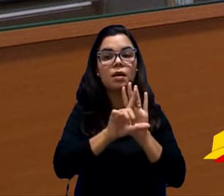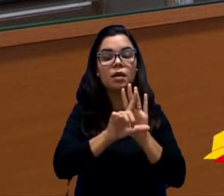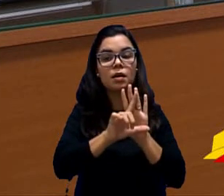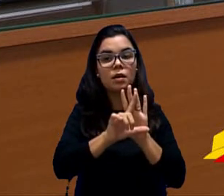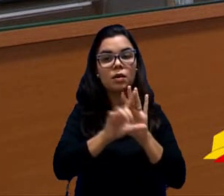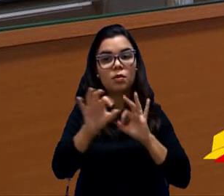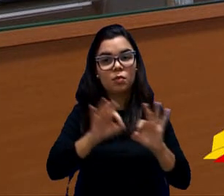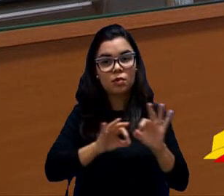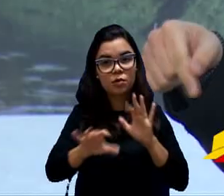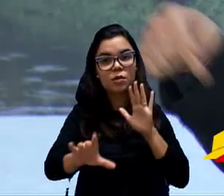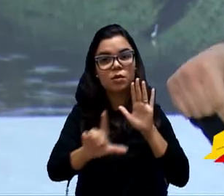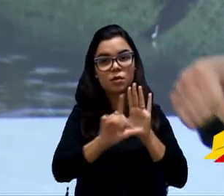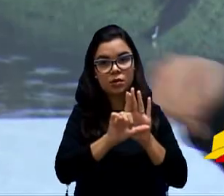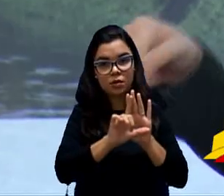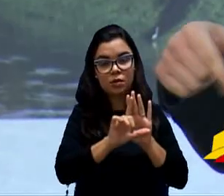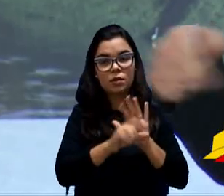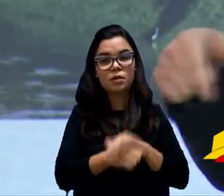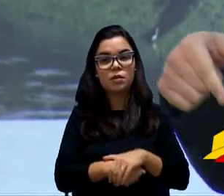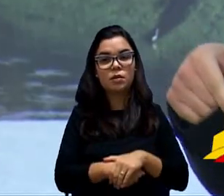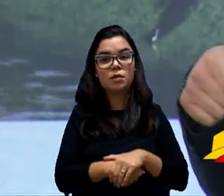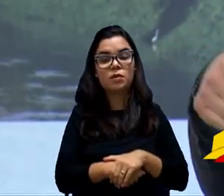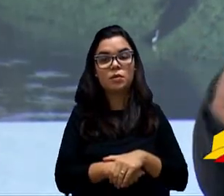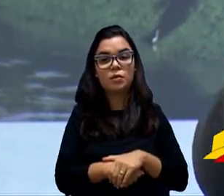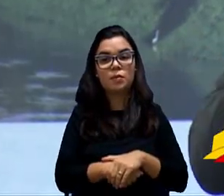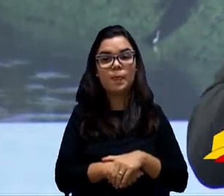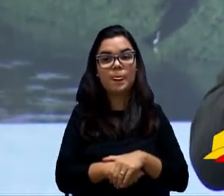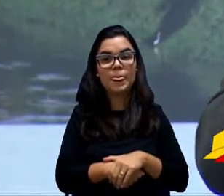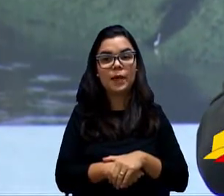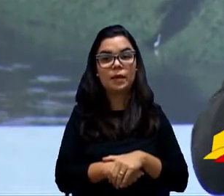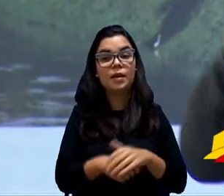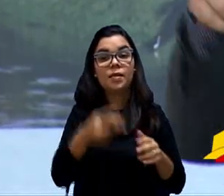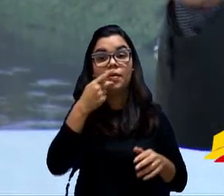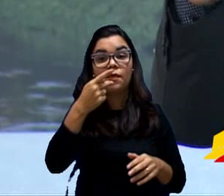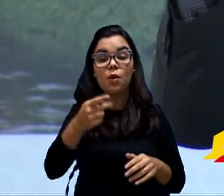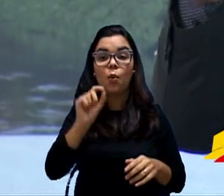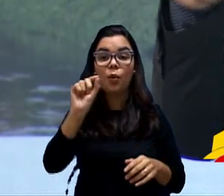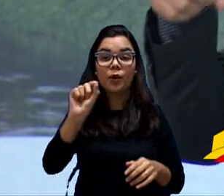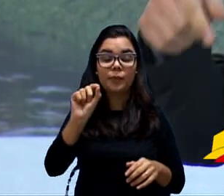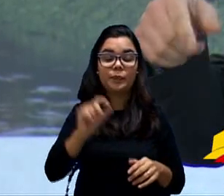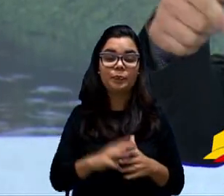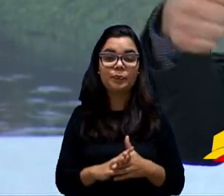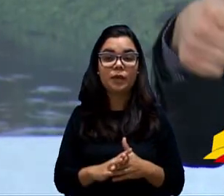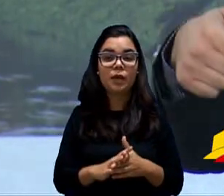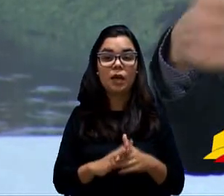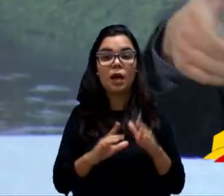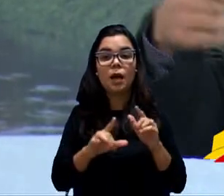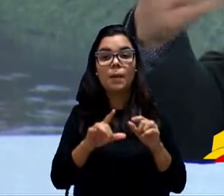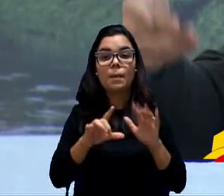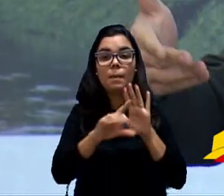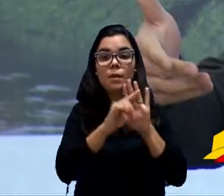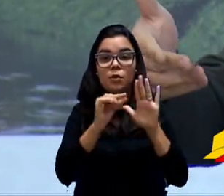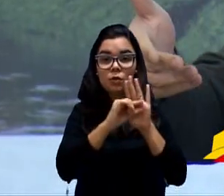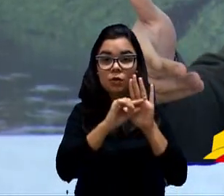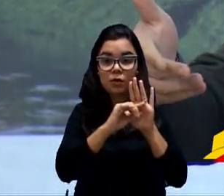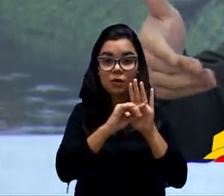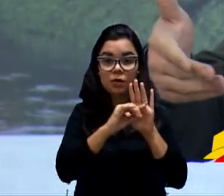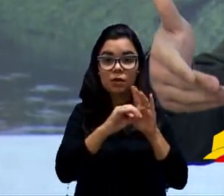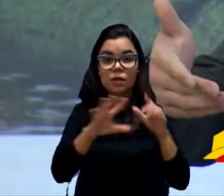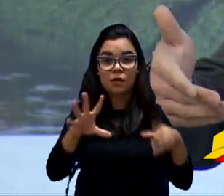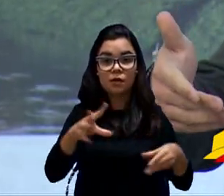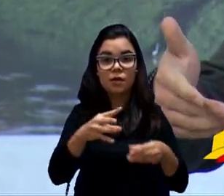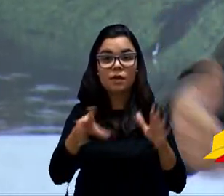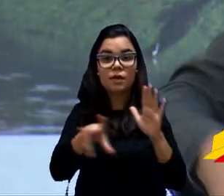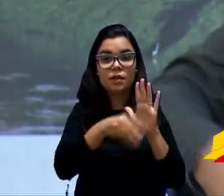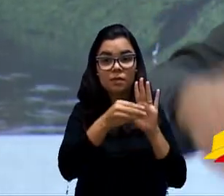do projeto de lei, perdão, que a gente está discutindo aqui, ele fala assim, a minuta do termo de contrato que trata esse artigo passa a fazer parte integrante da